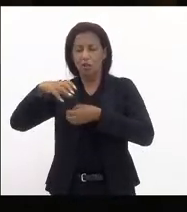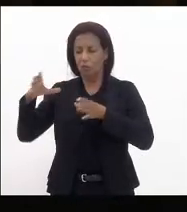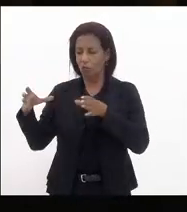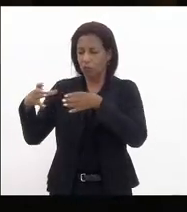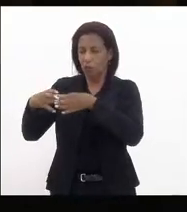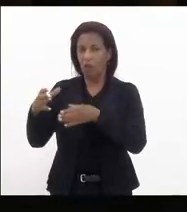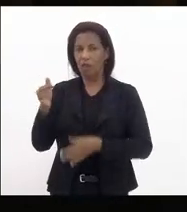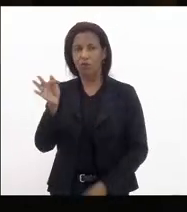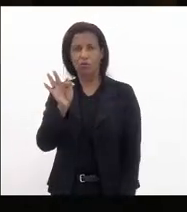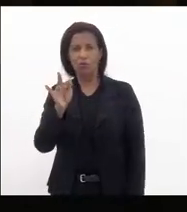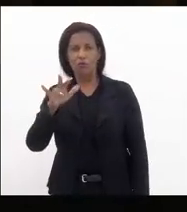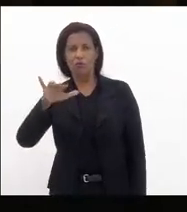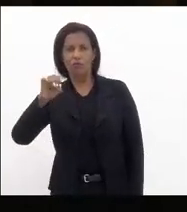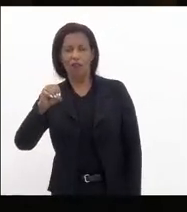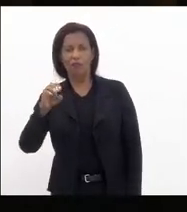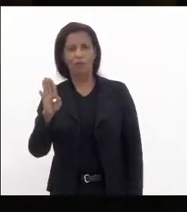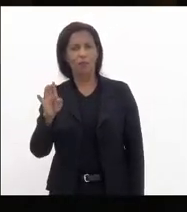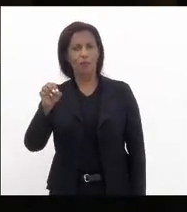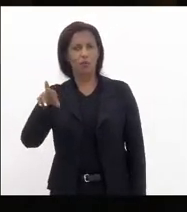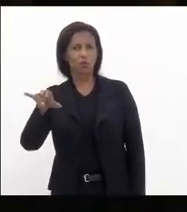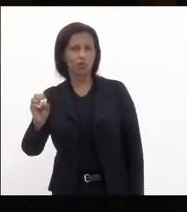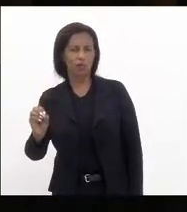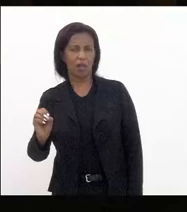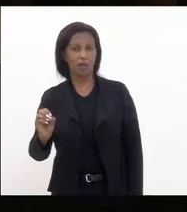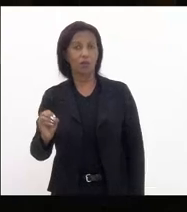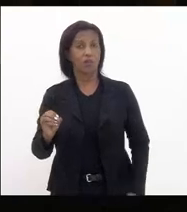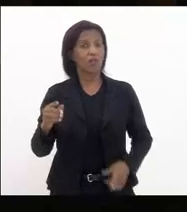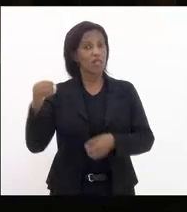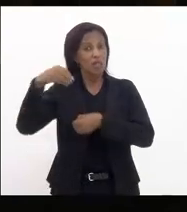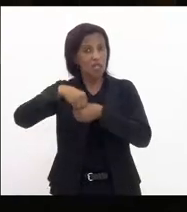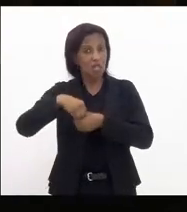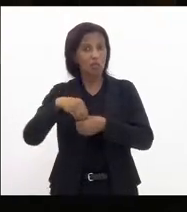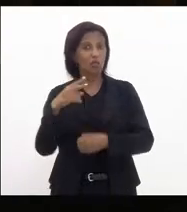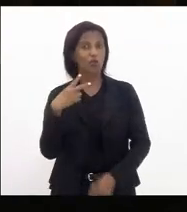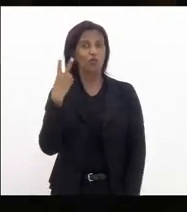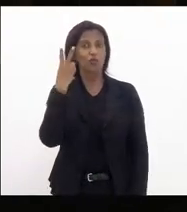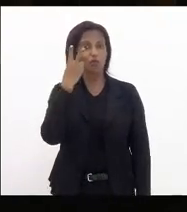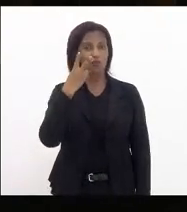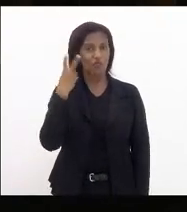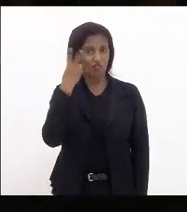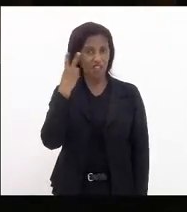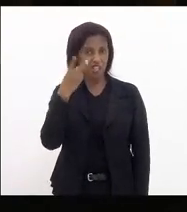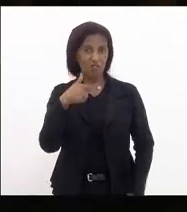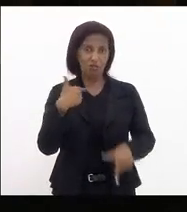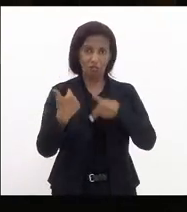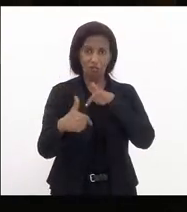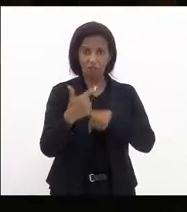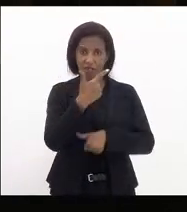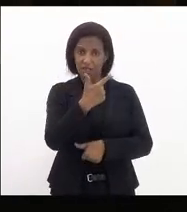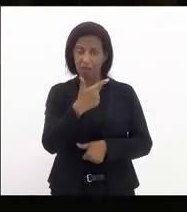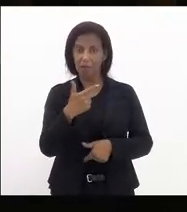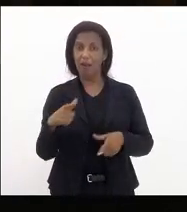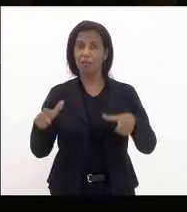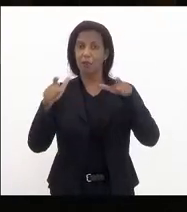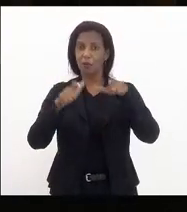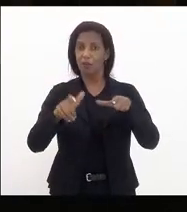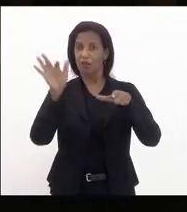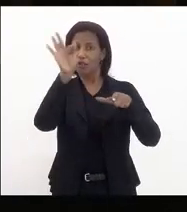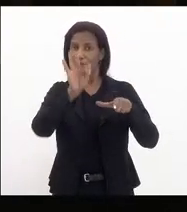do Flávio Bolsonaro e também dentro do gabinete do vereador que presta serviço em âmbito federal